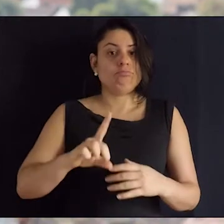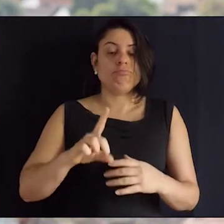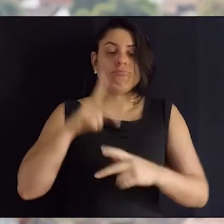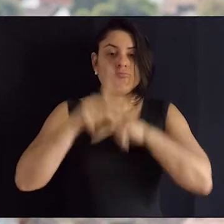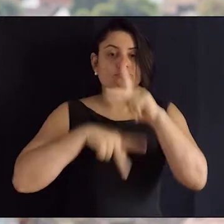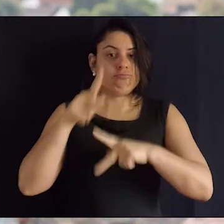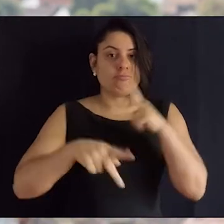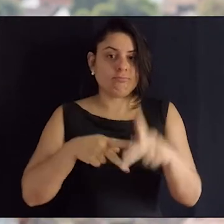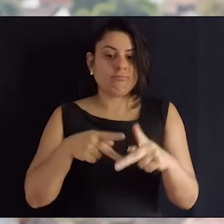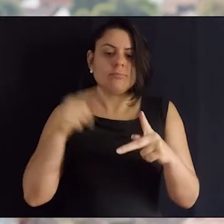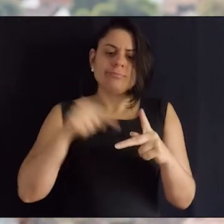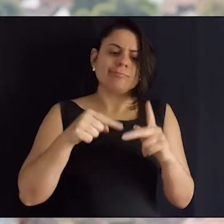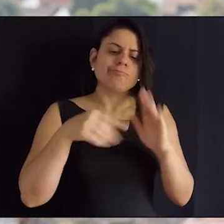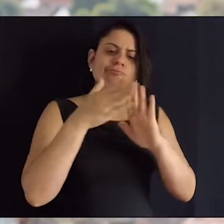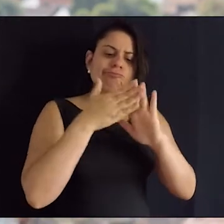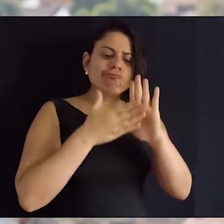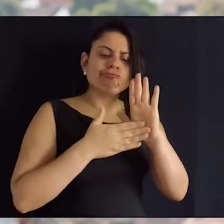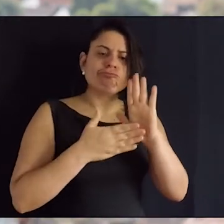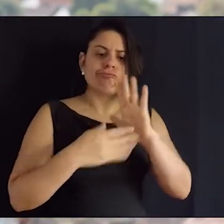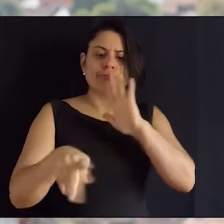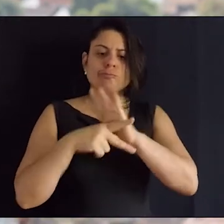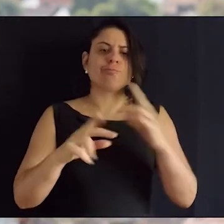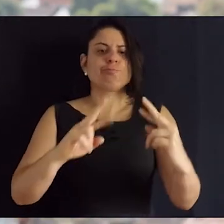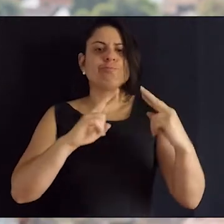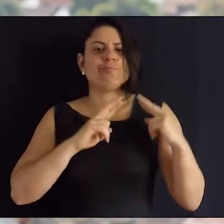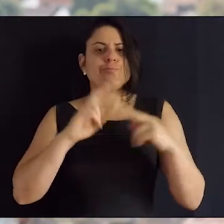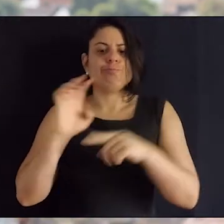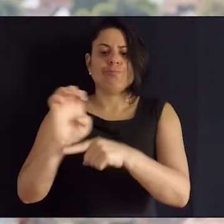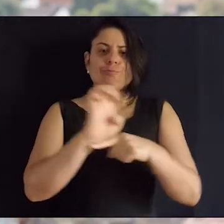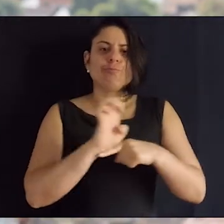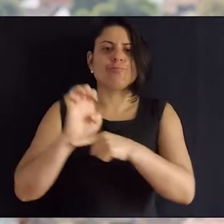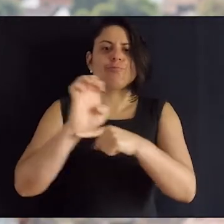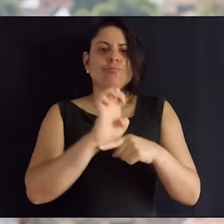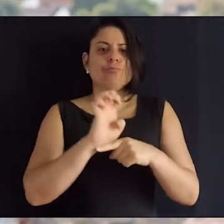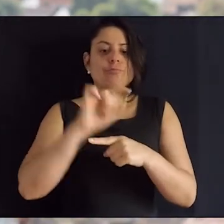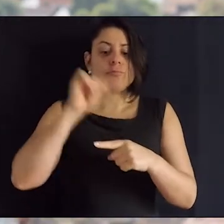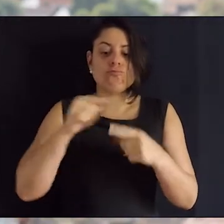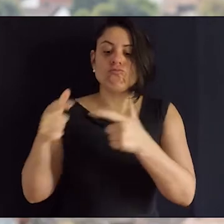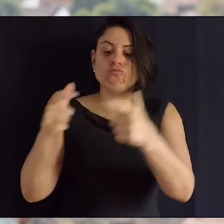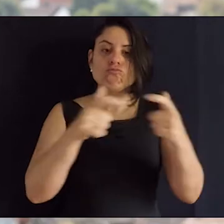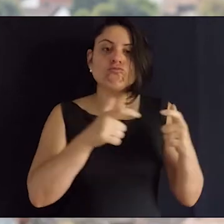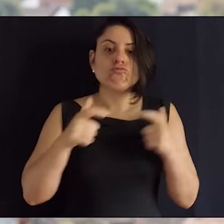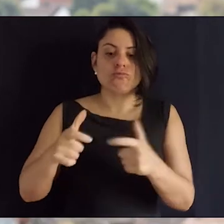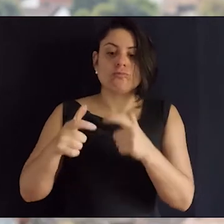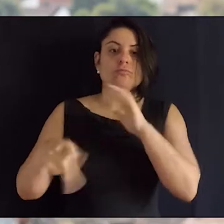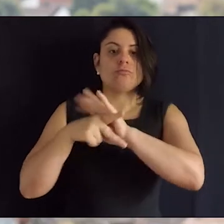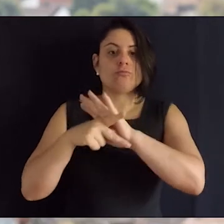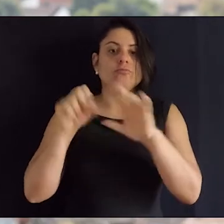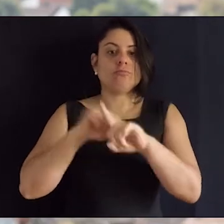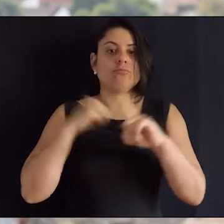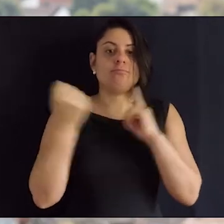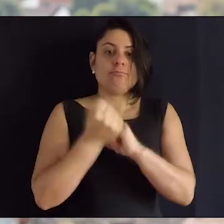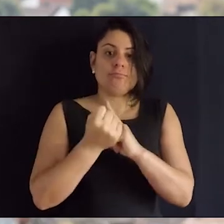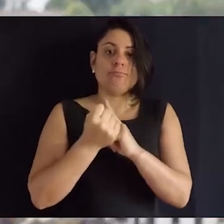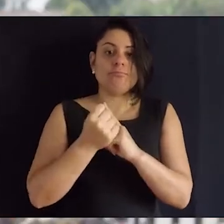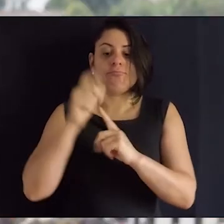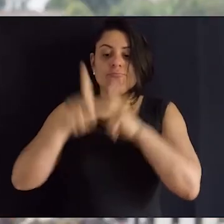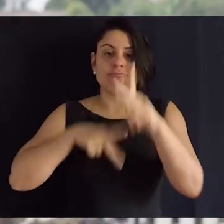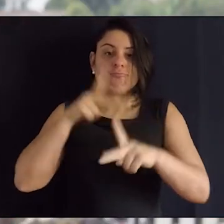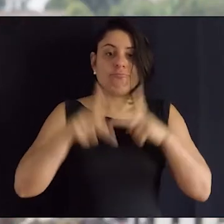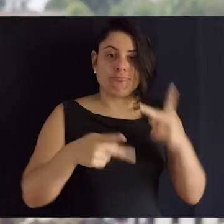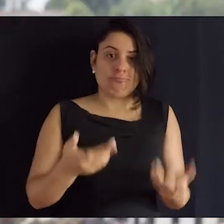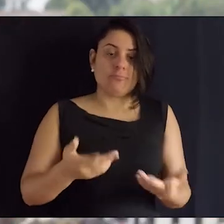São metas e ações desencadeadas pelo Estado, visando o atendimento de setores da sociedade civil.